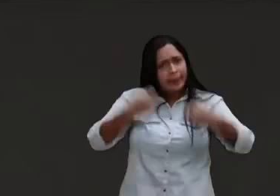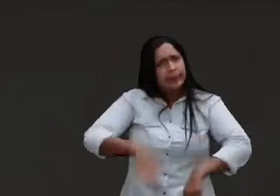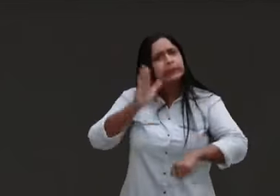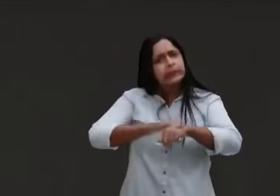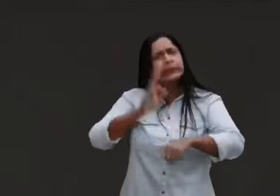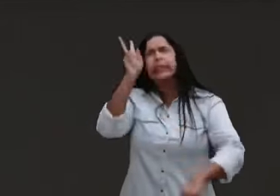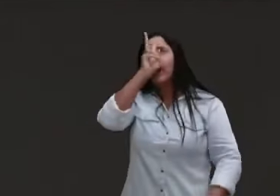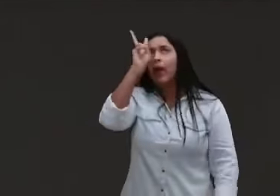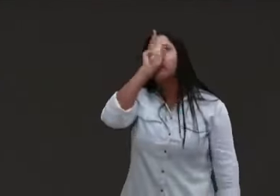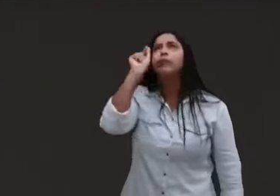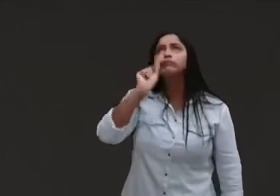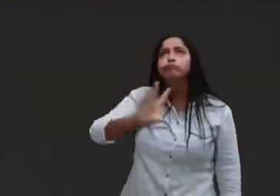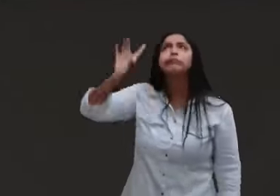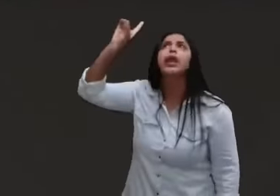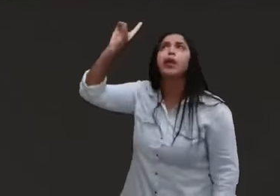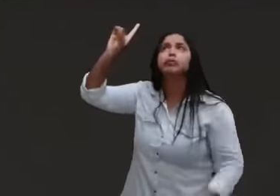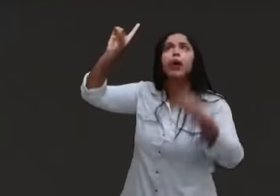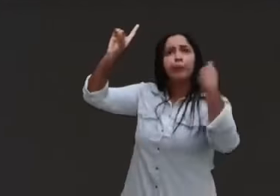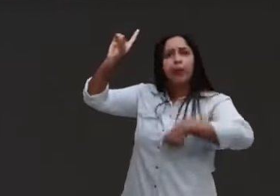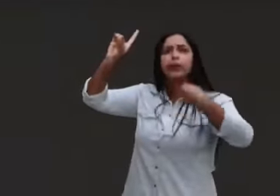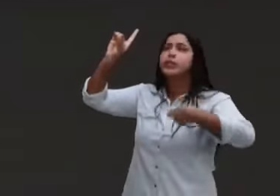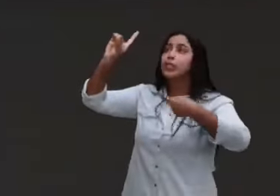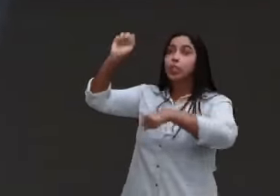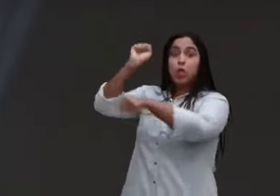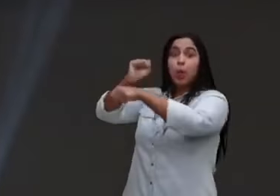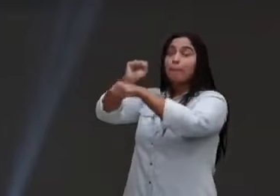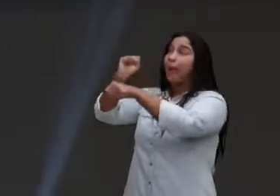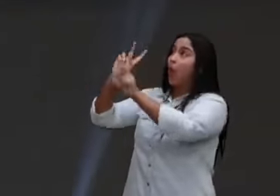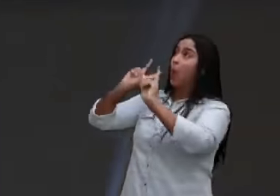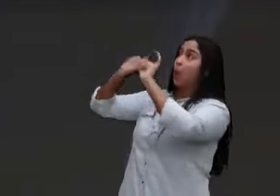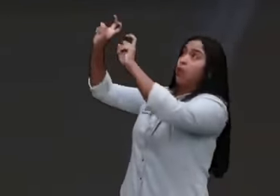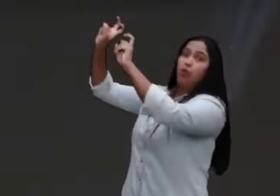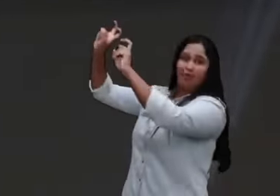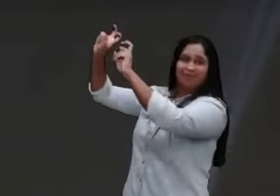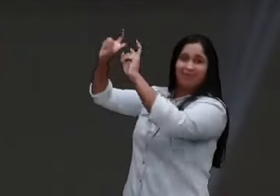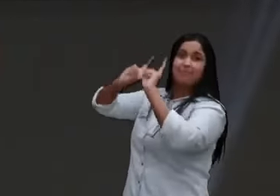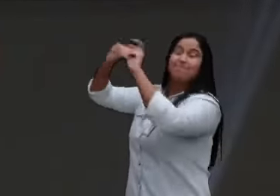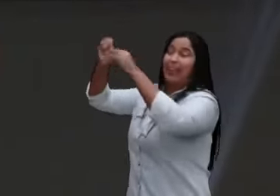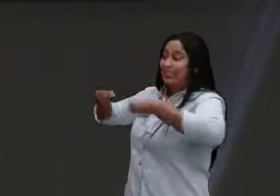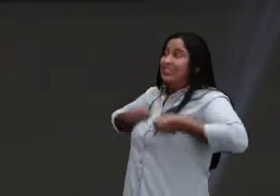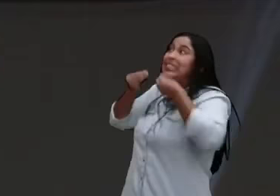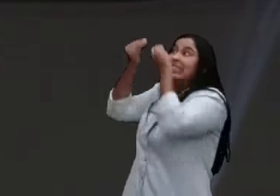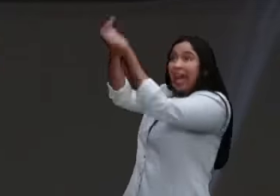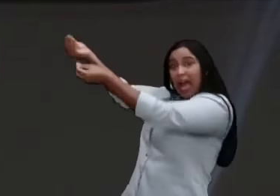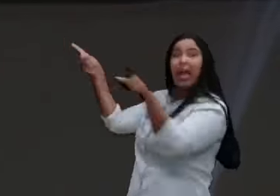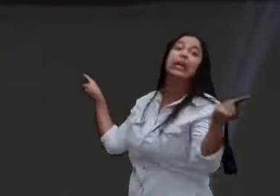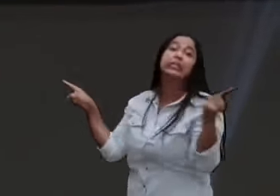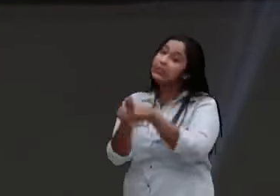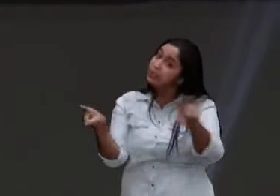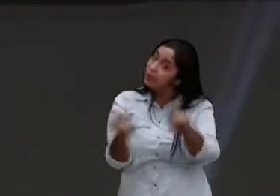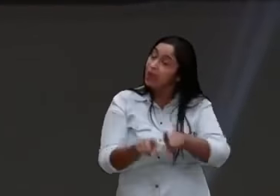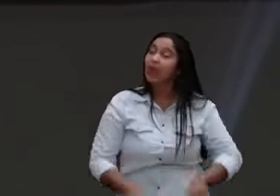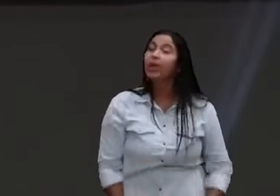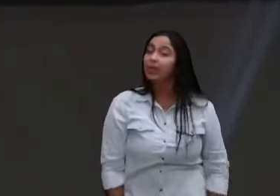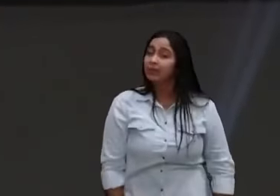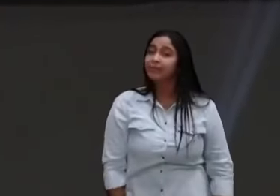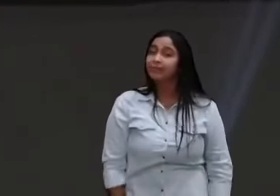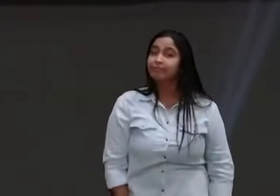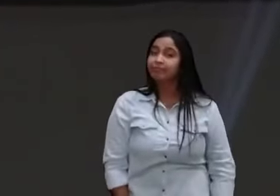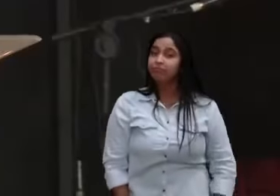alguma coisa. E o salmista começa a fazer algumas afirmações muito